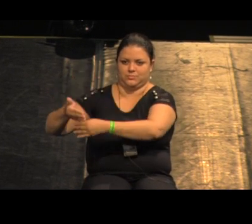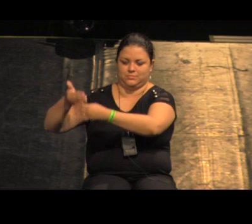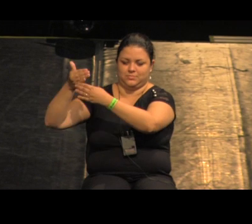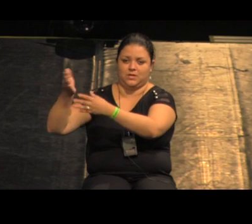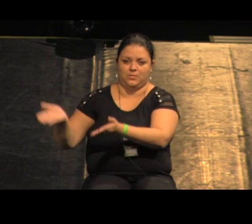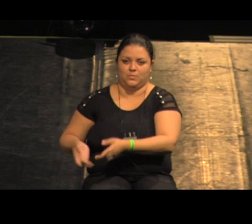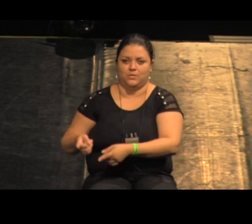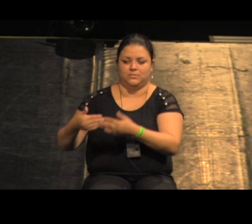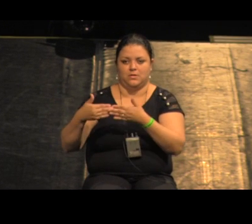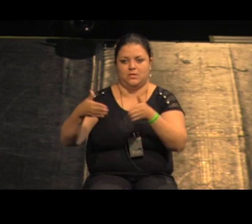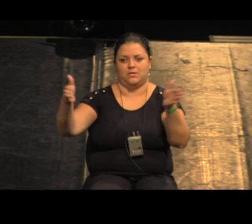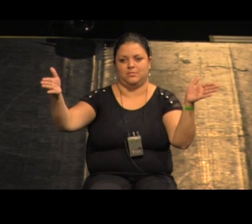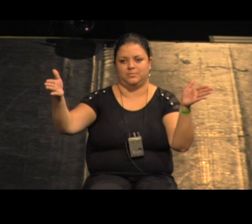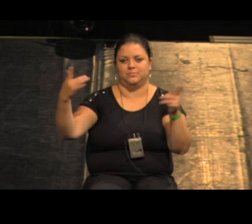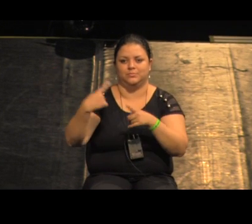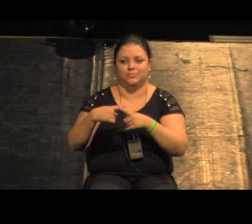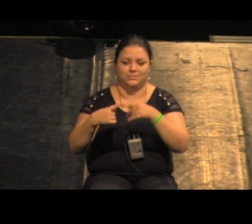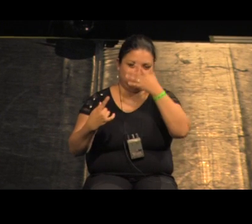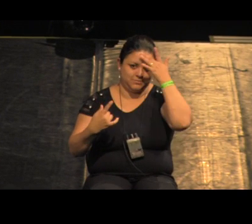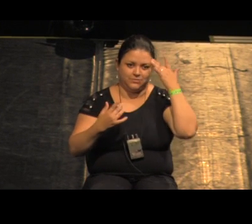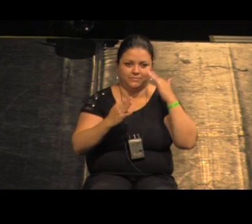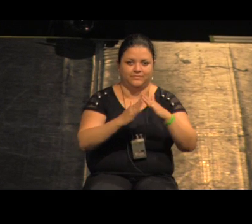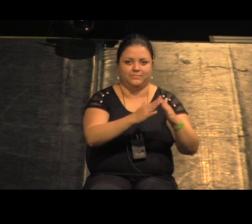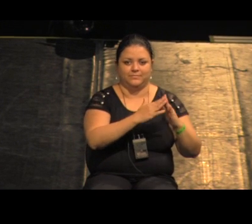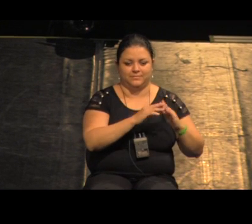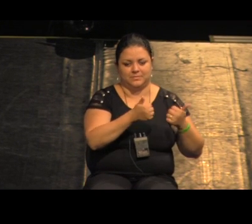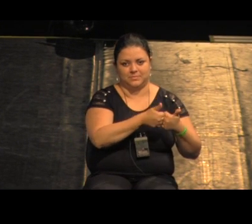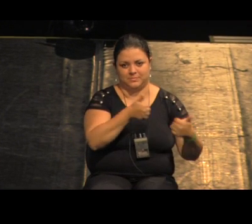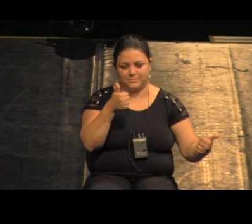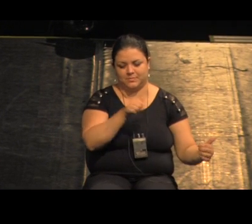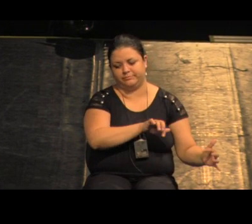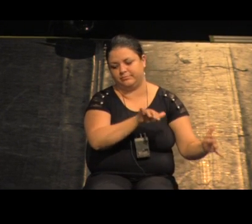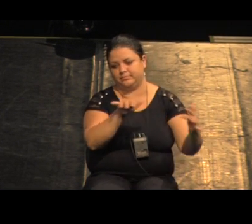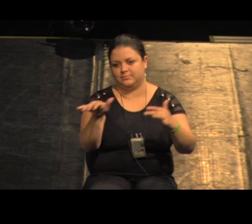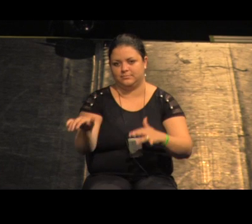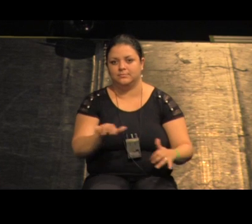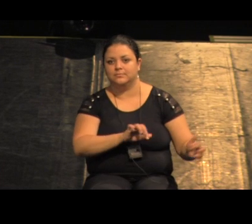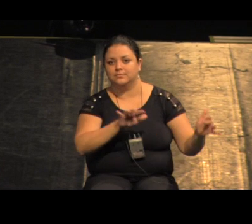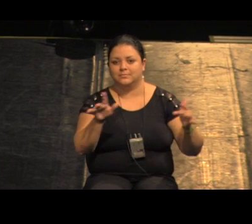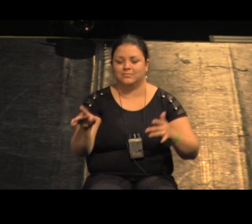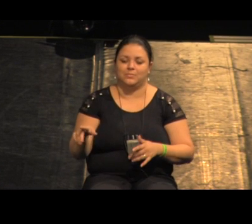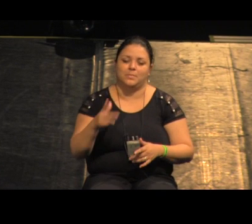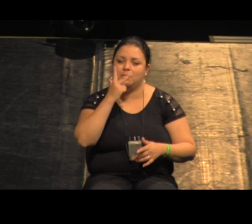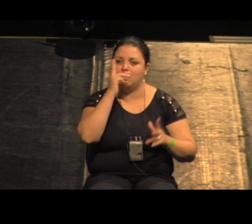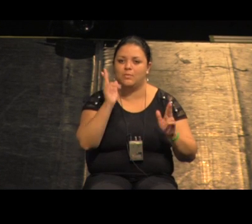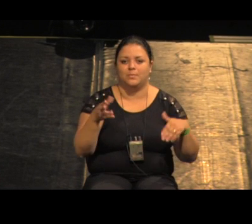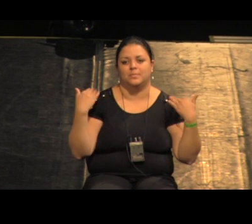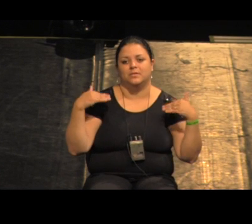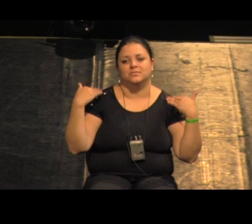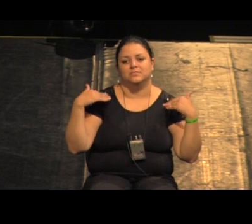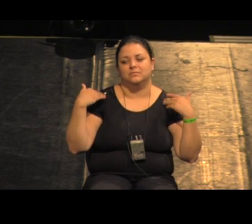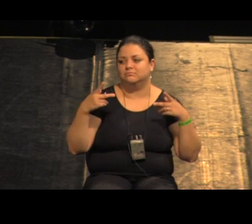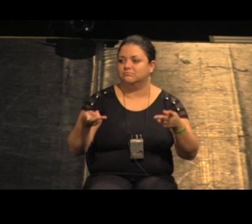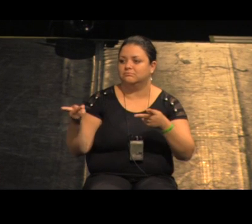comunidade a favela remanescente a área nova de urbanização os dois programas que já foram todos estão aqui por quê?